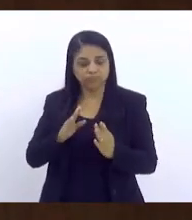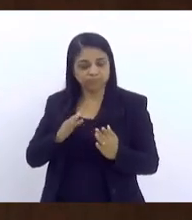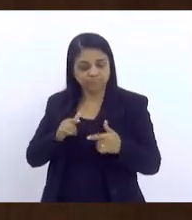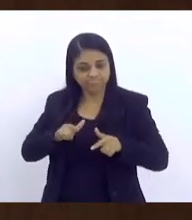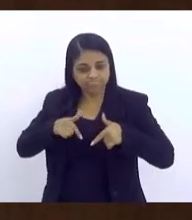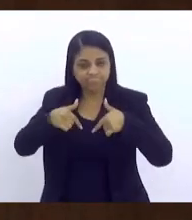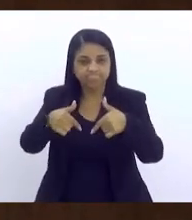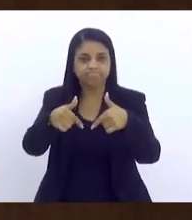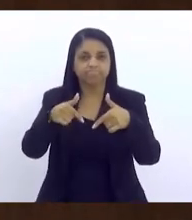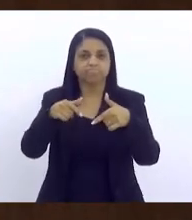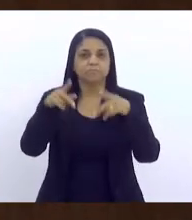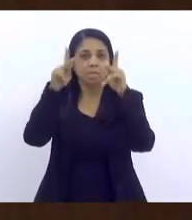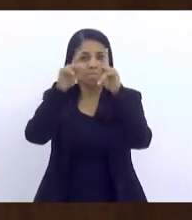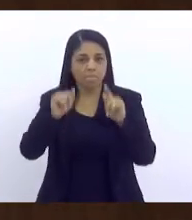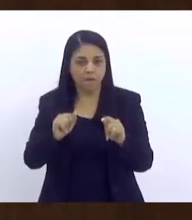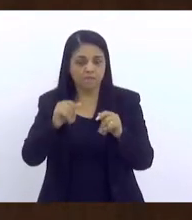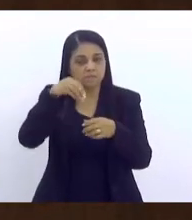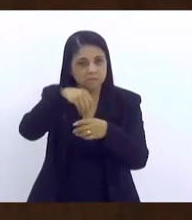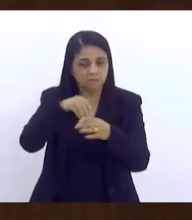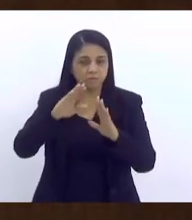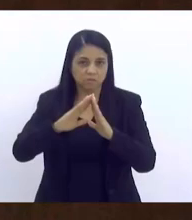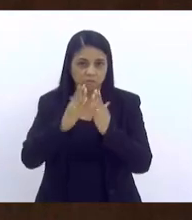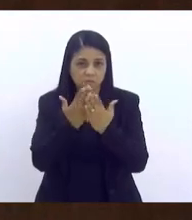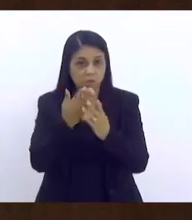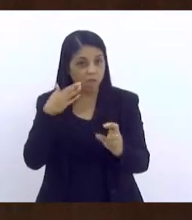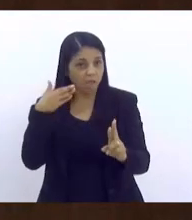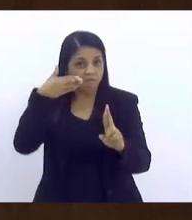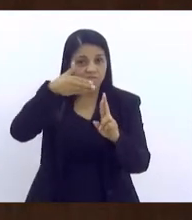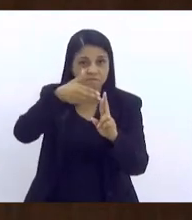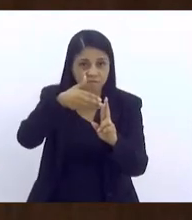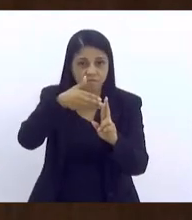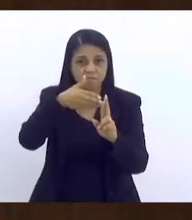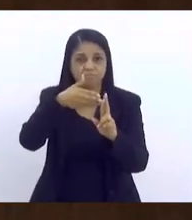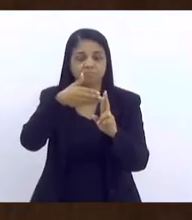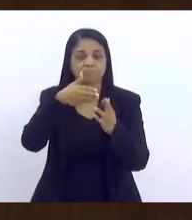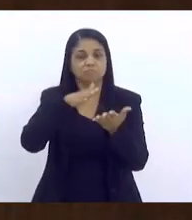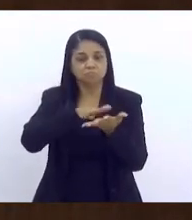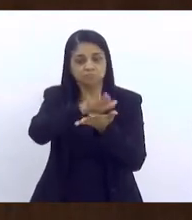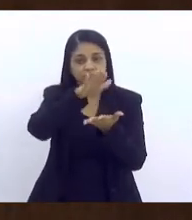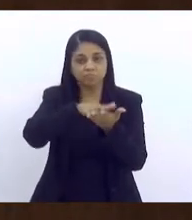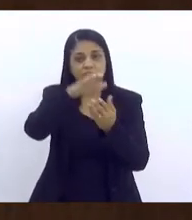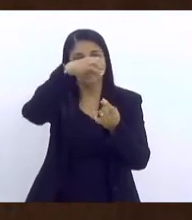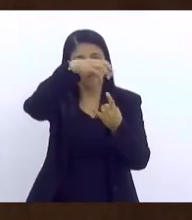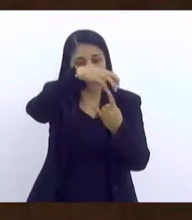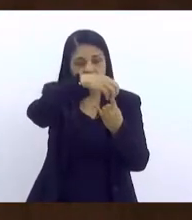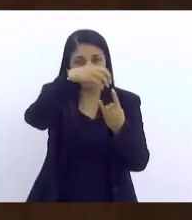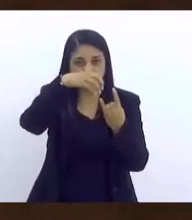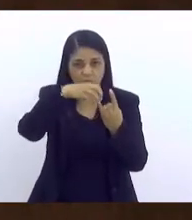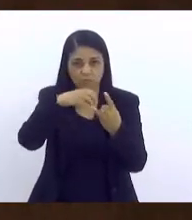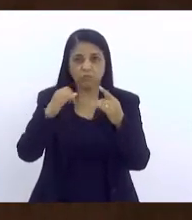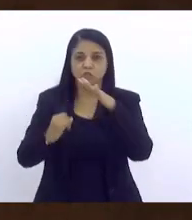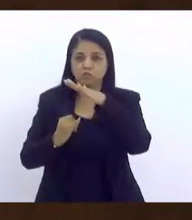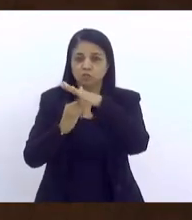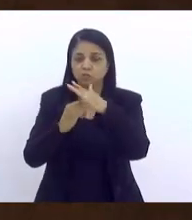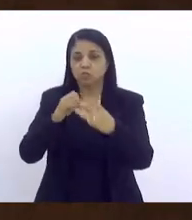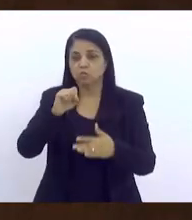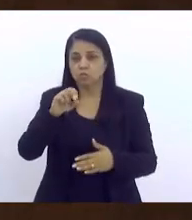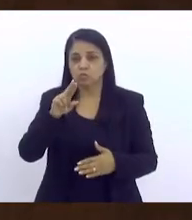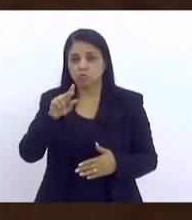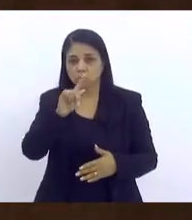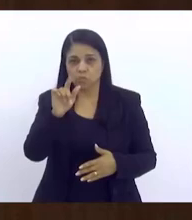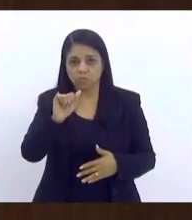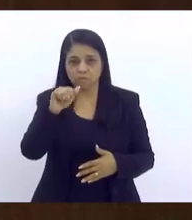violência, à cultura de paz nas escolas. A referência é, são publicações da Fiocruz, do Instituto Sou da Paz, do